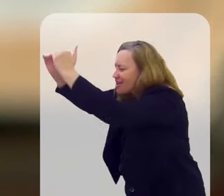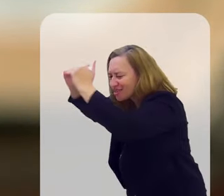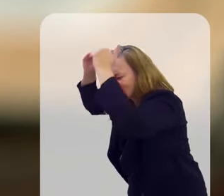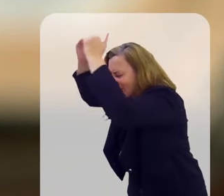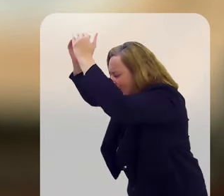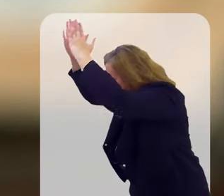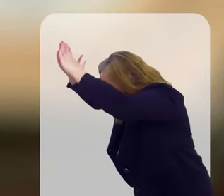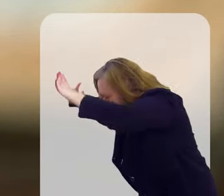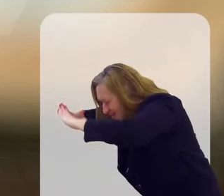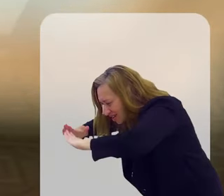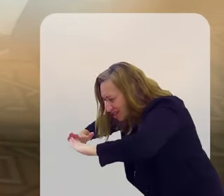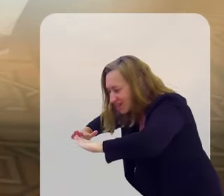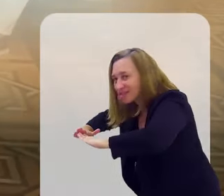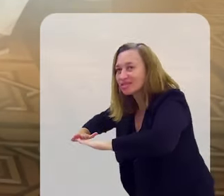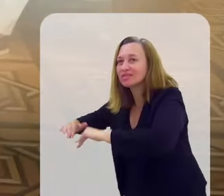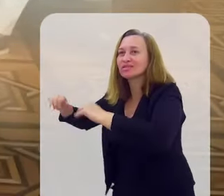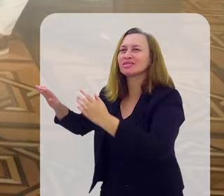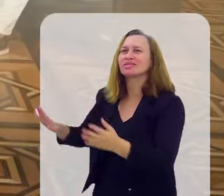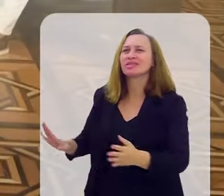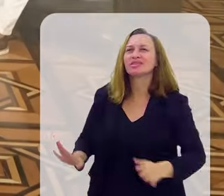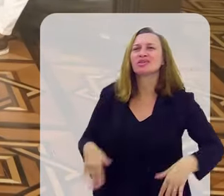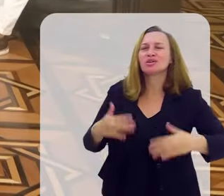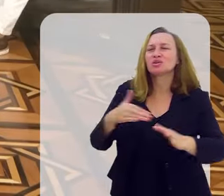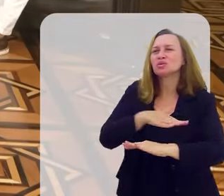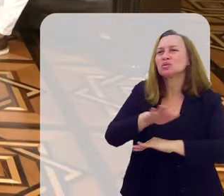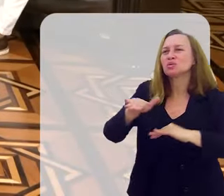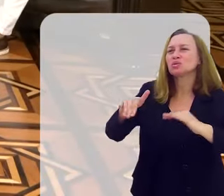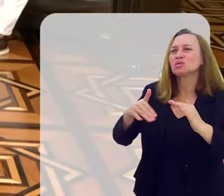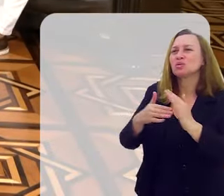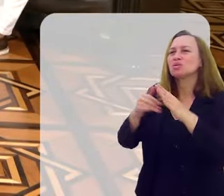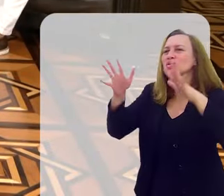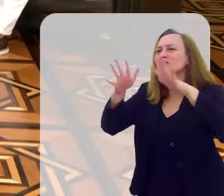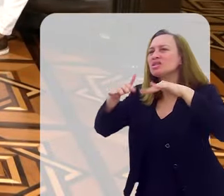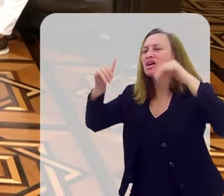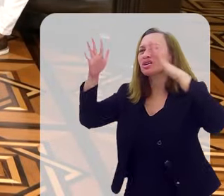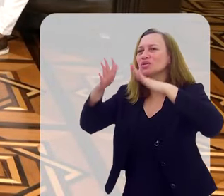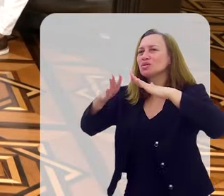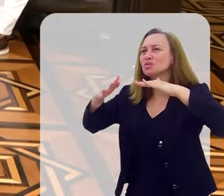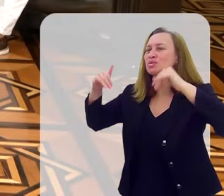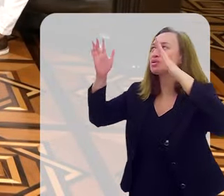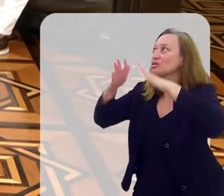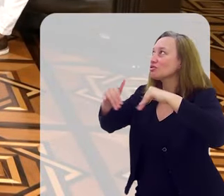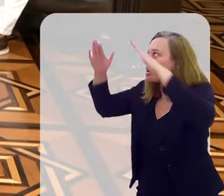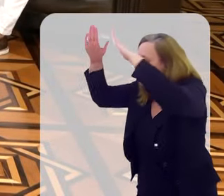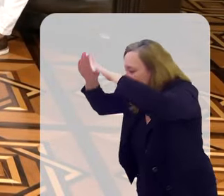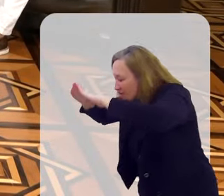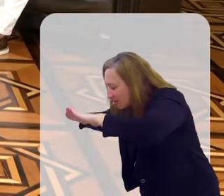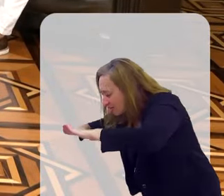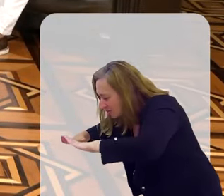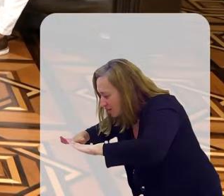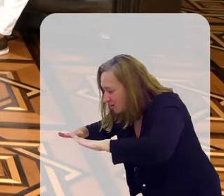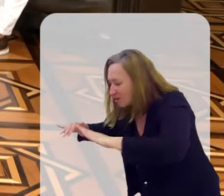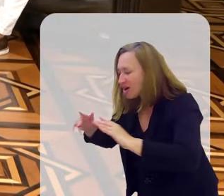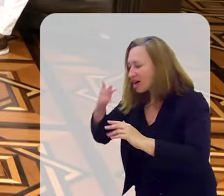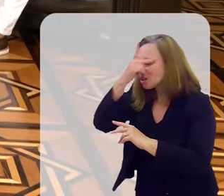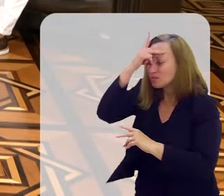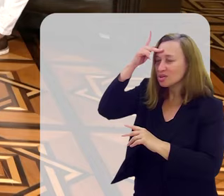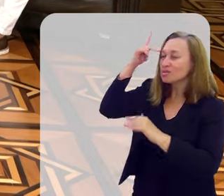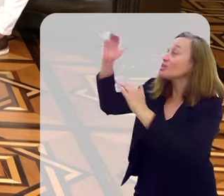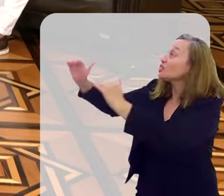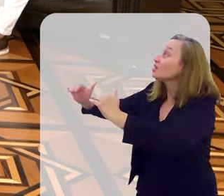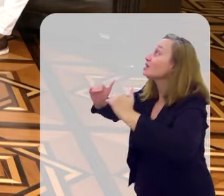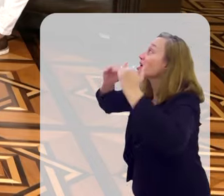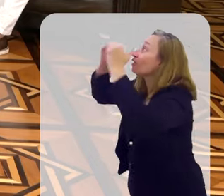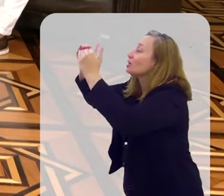prostrar. Se os anjos te adorar, os viventes te exaltam,